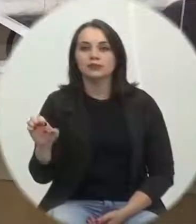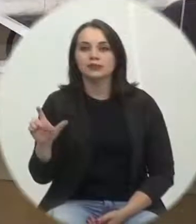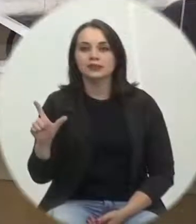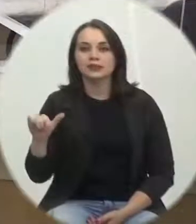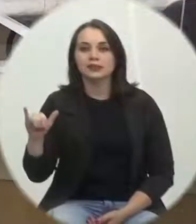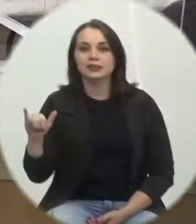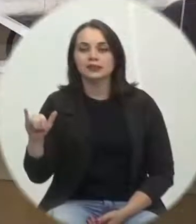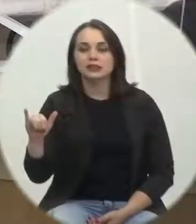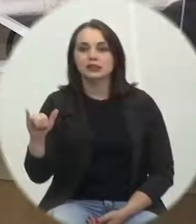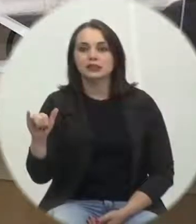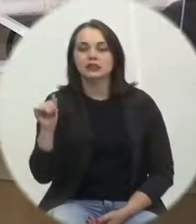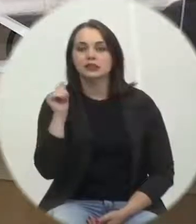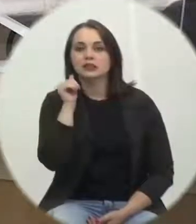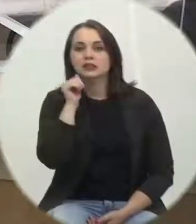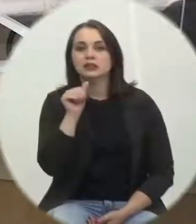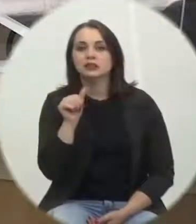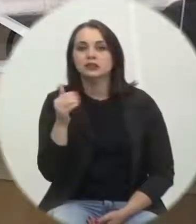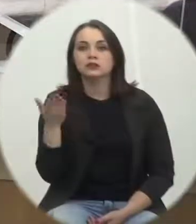Roseli.